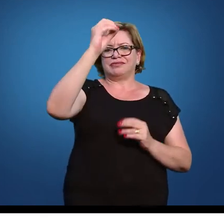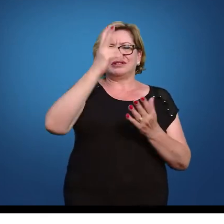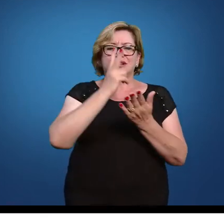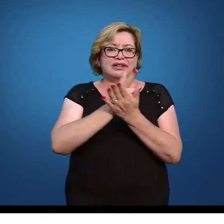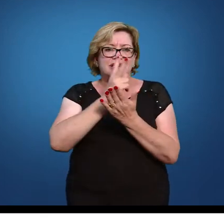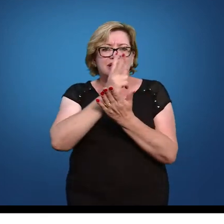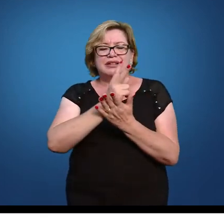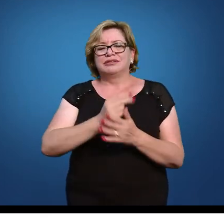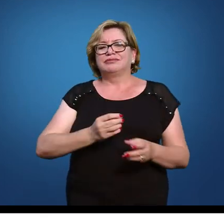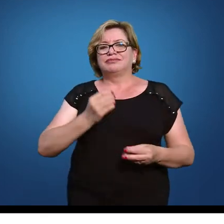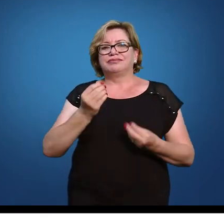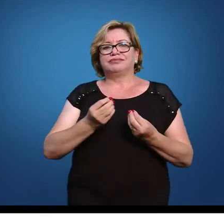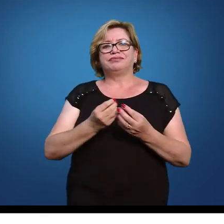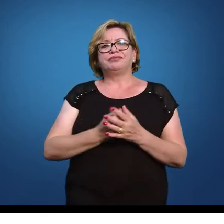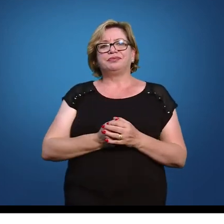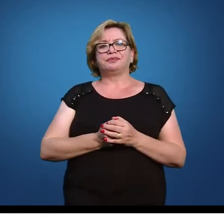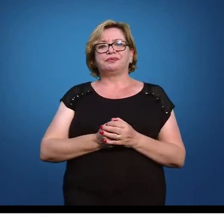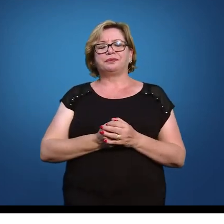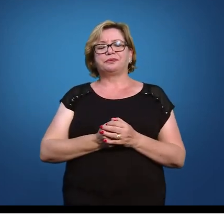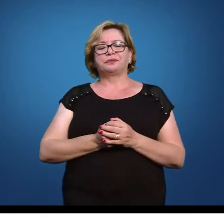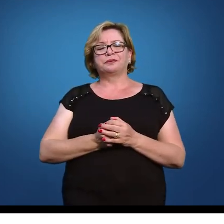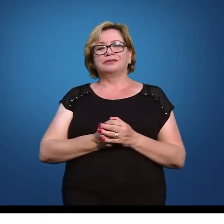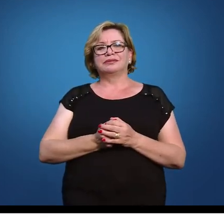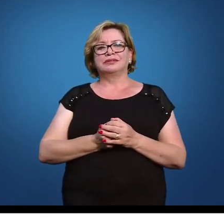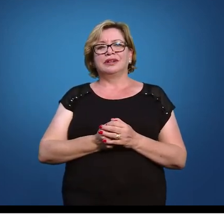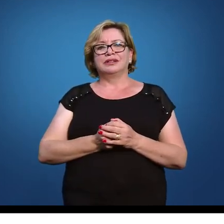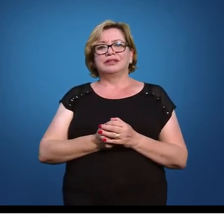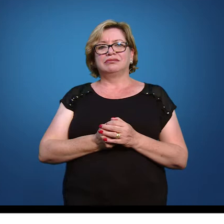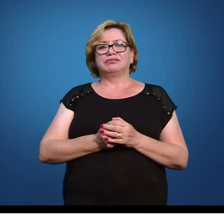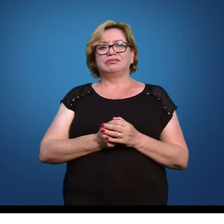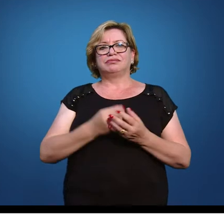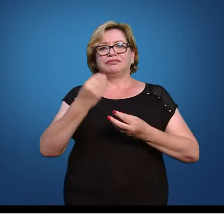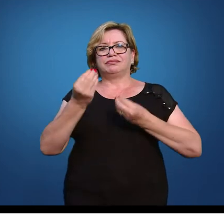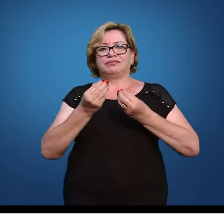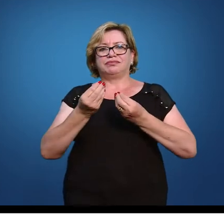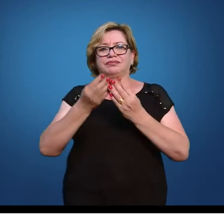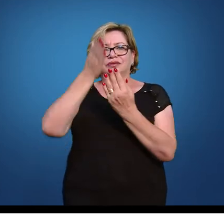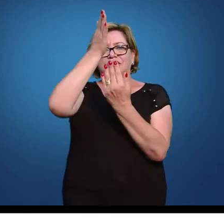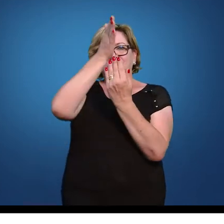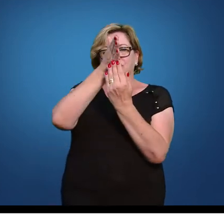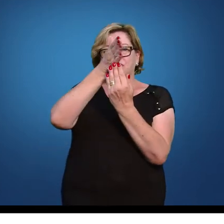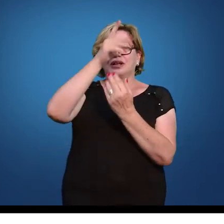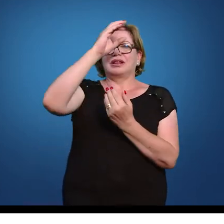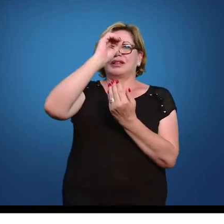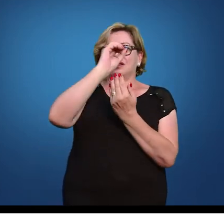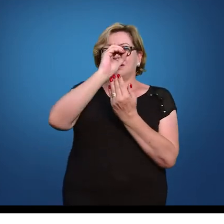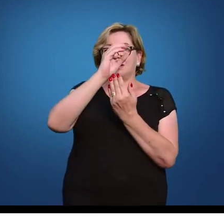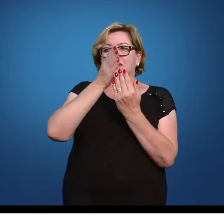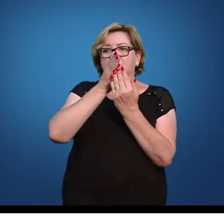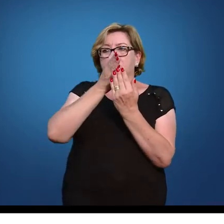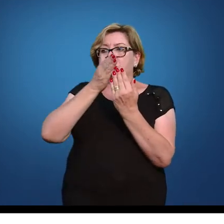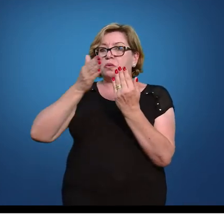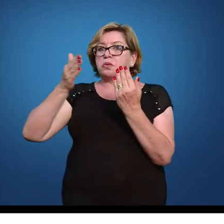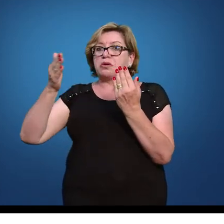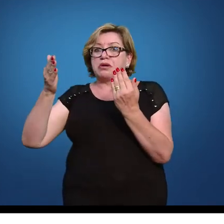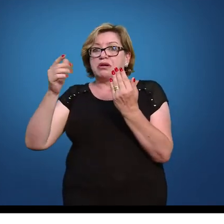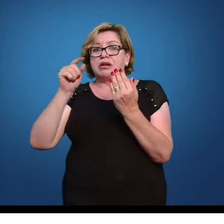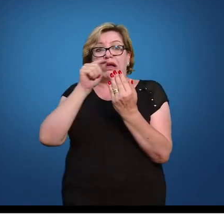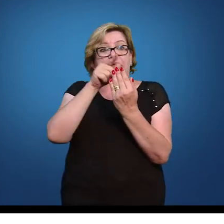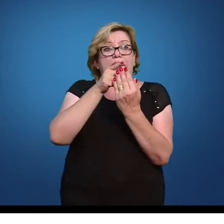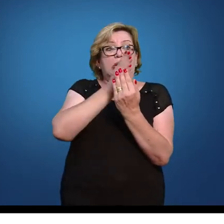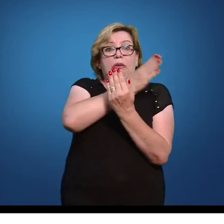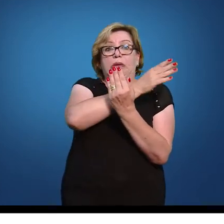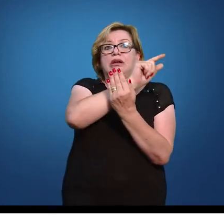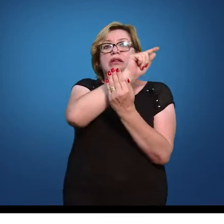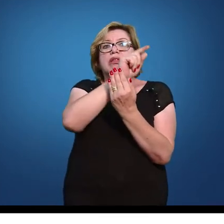padronizar a média a resposta sempre vai ser 0 então aqui no centro eu já tenho 0 agora eu não sei quanto dá o Z por 38